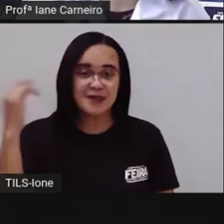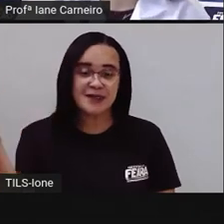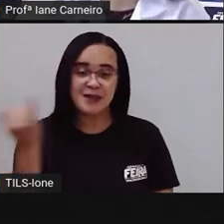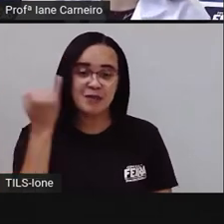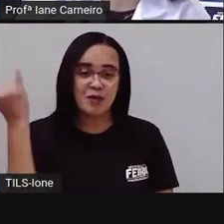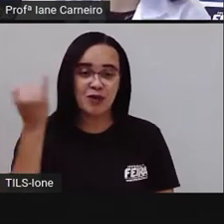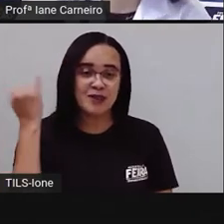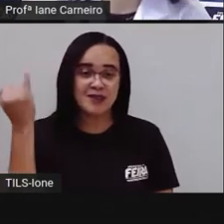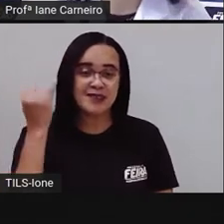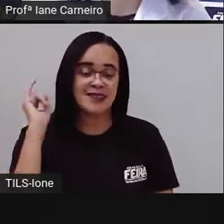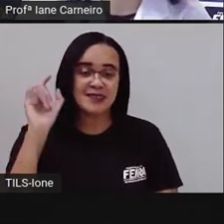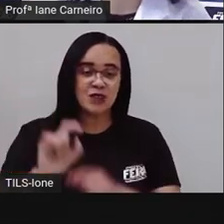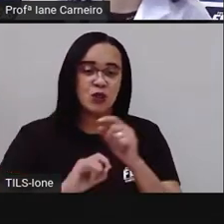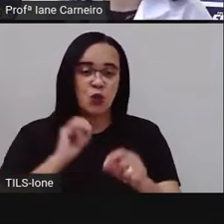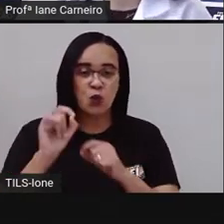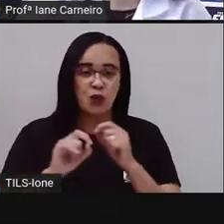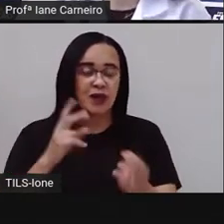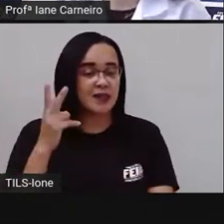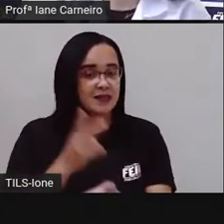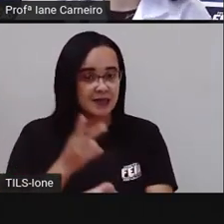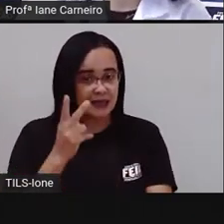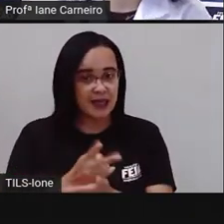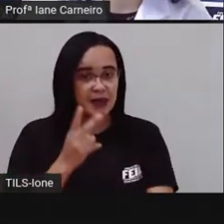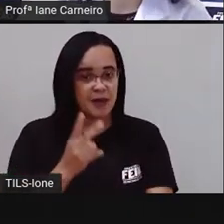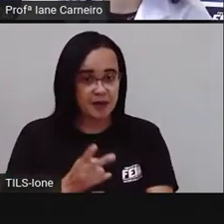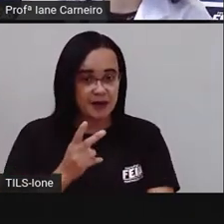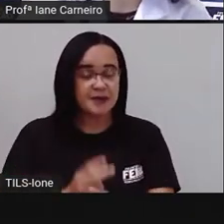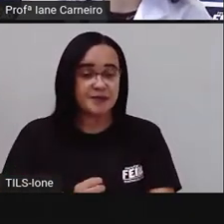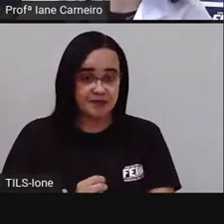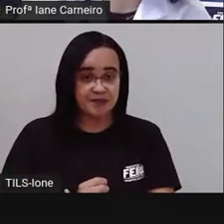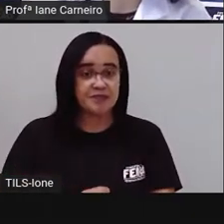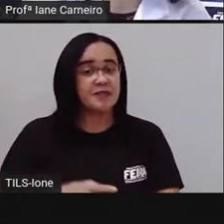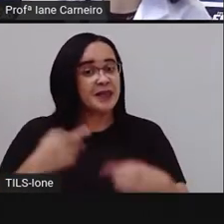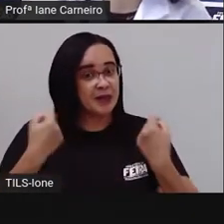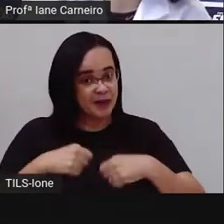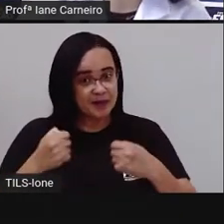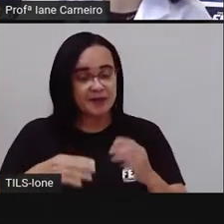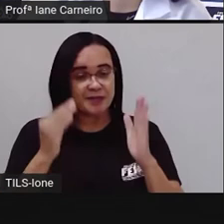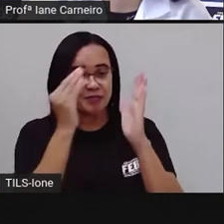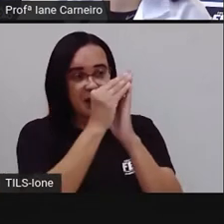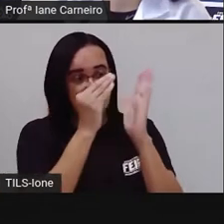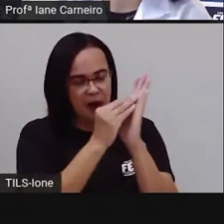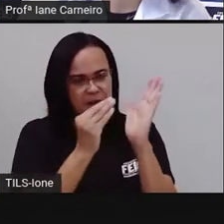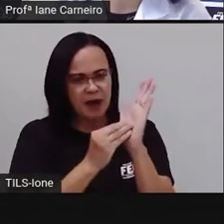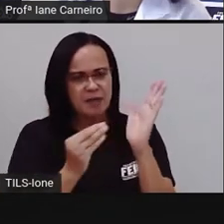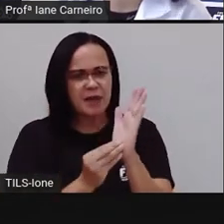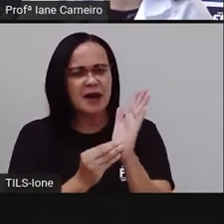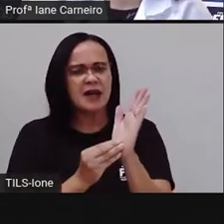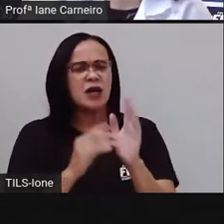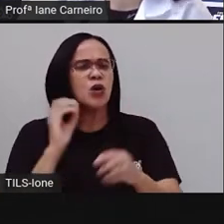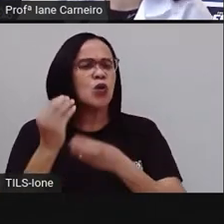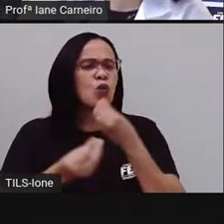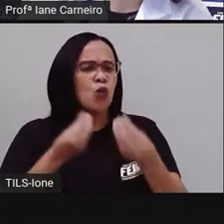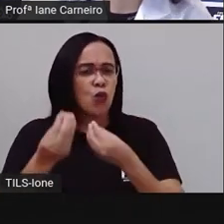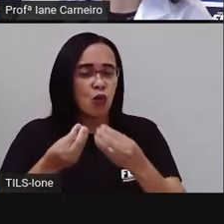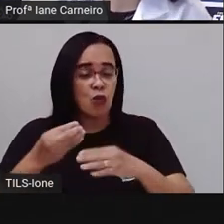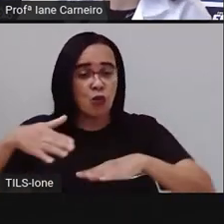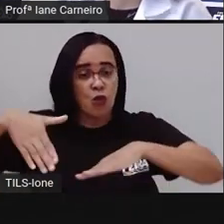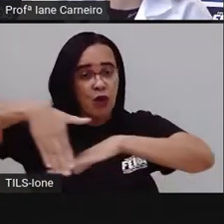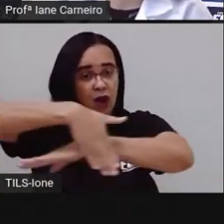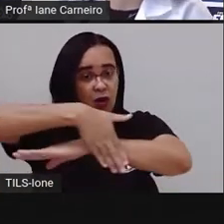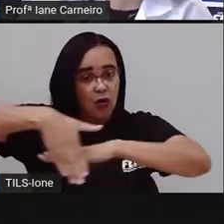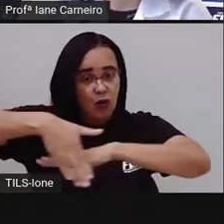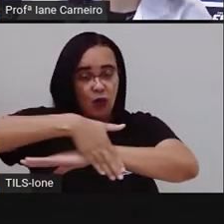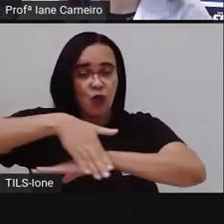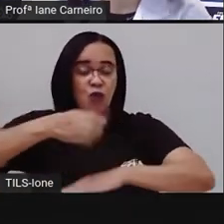nós lembrarmos sempre do nosso endereço. O que é que compõe o nosso endereço? A rua, o número, né?